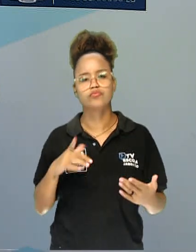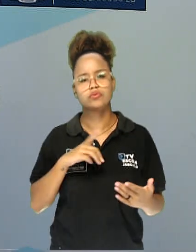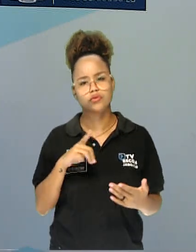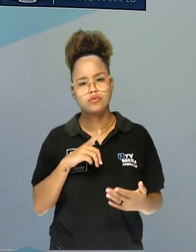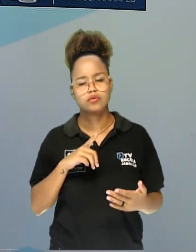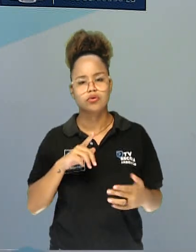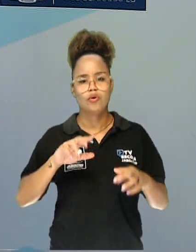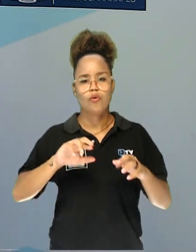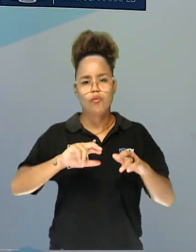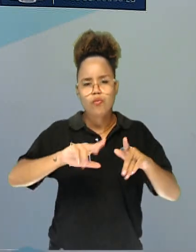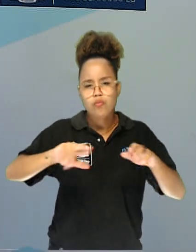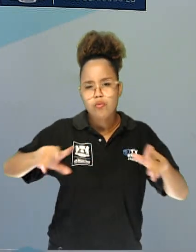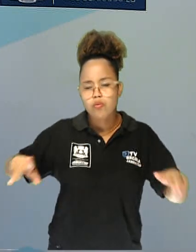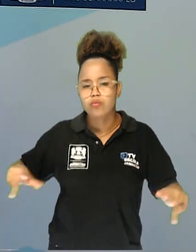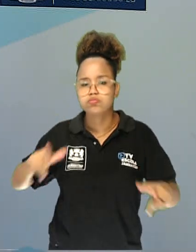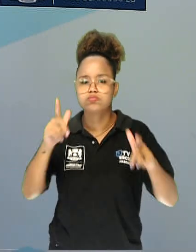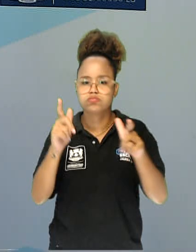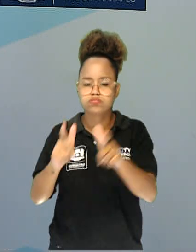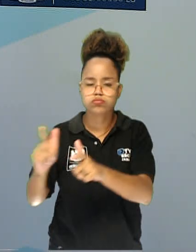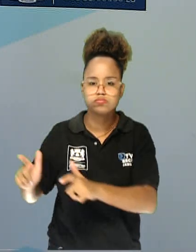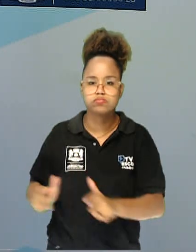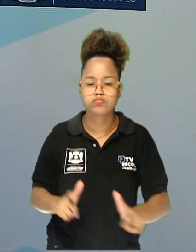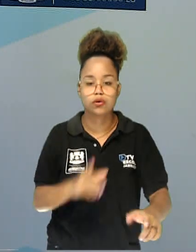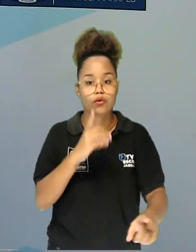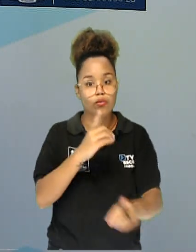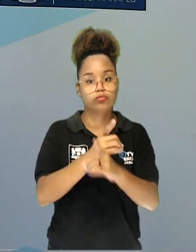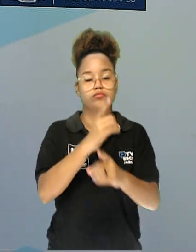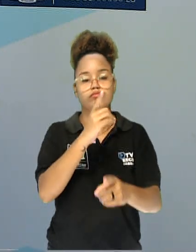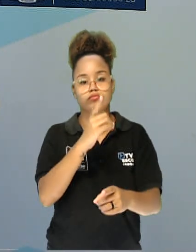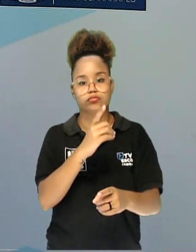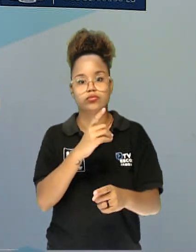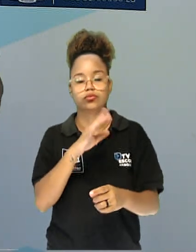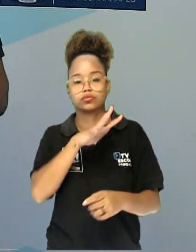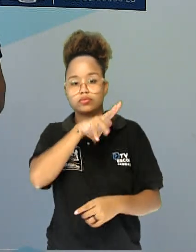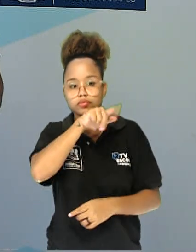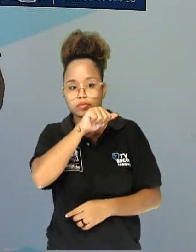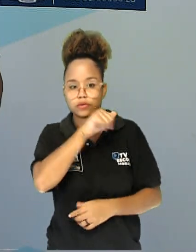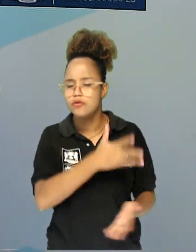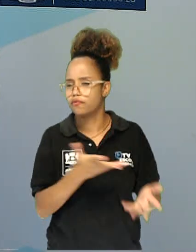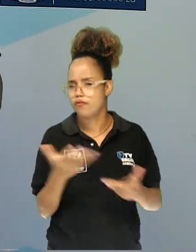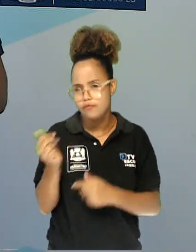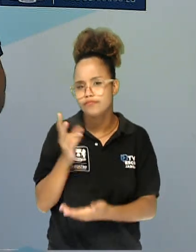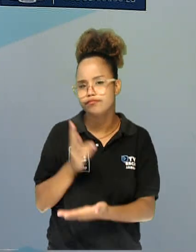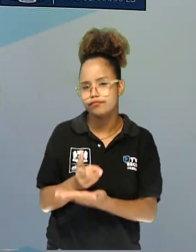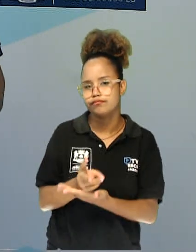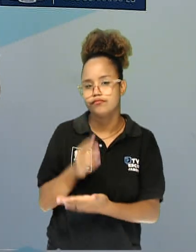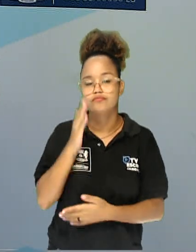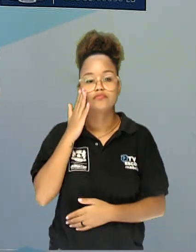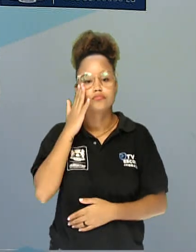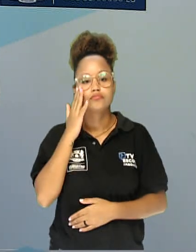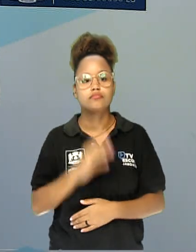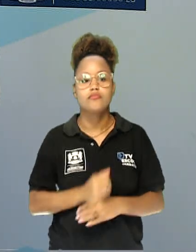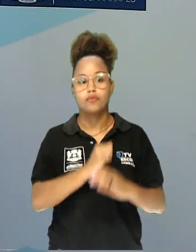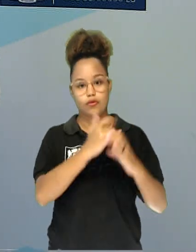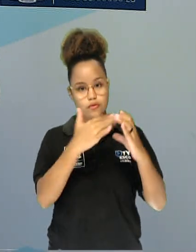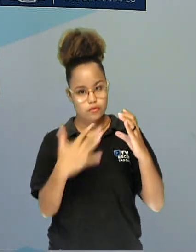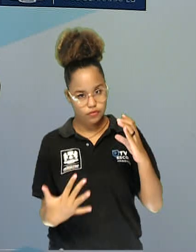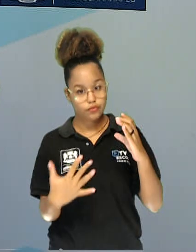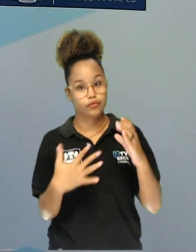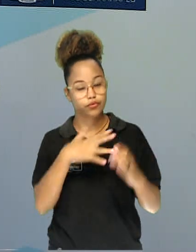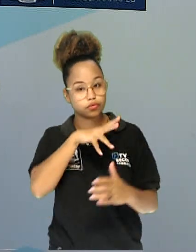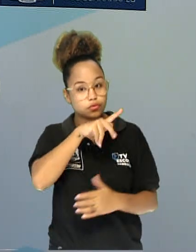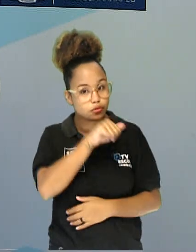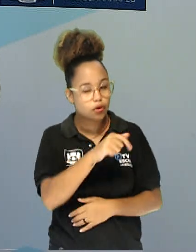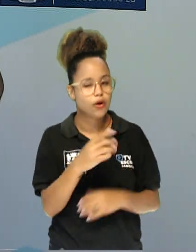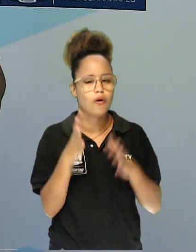de locais onde nós encontramos os animais. Vamos lá continuar as caracterizações dos animais.